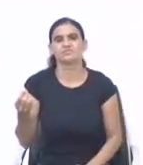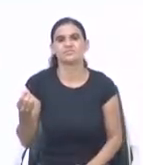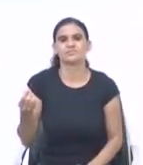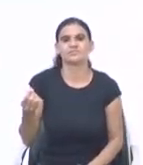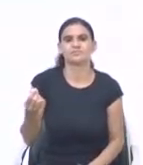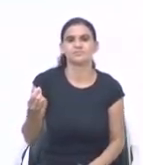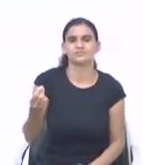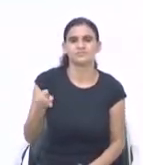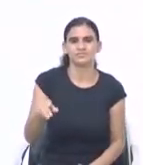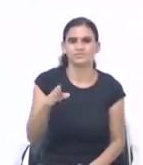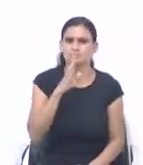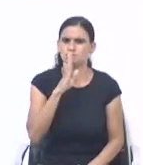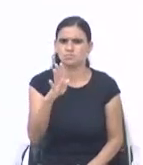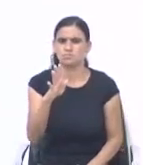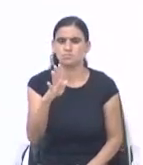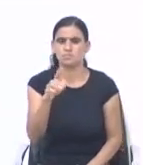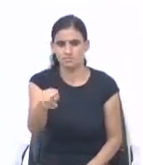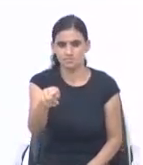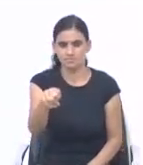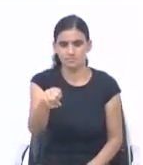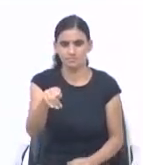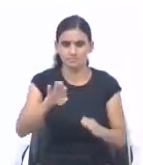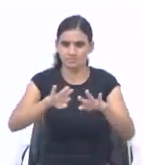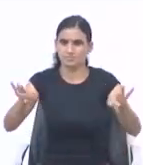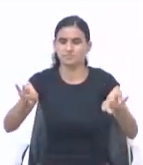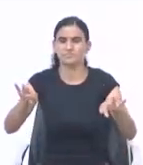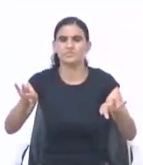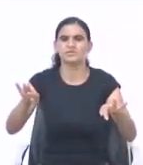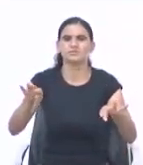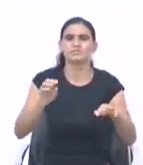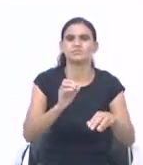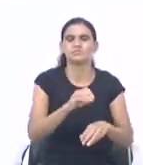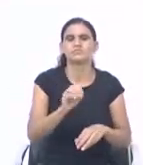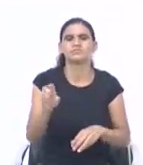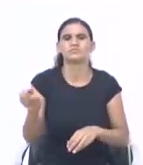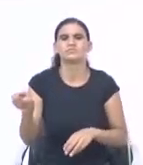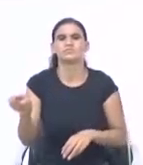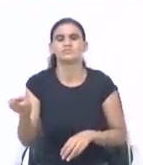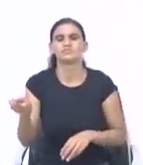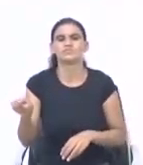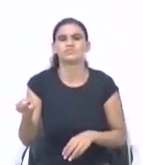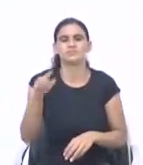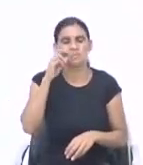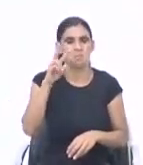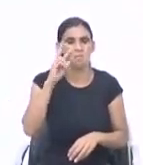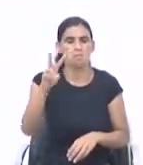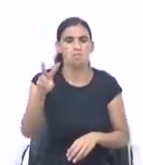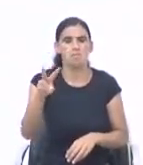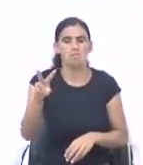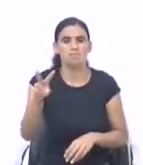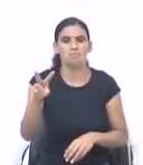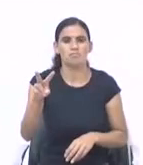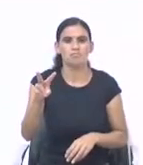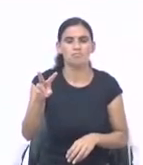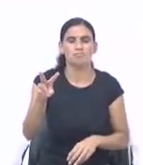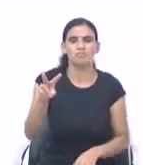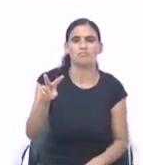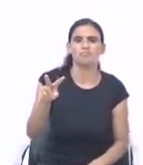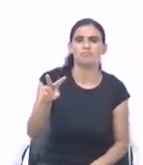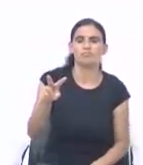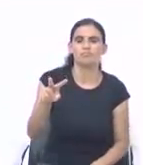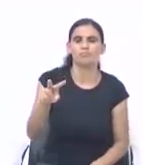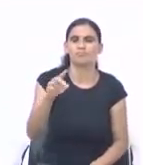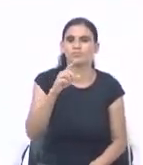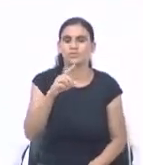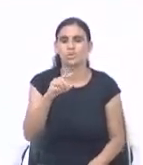acusado perante ele. De dissipar. Desperdiçar os bens. Está certo? Então na parábola aqui. O mordomo. O servo. O